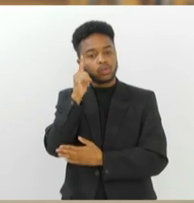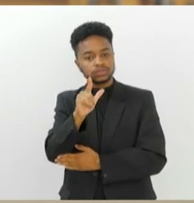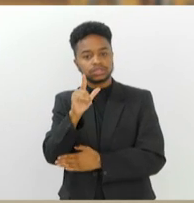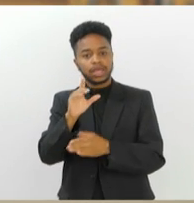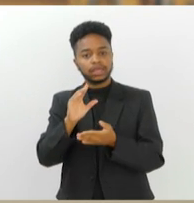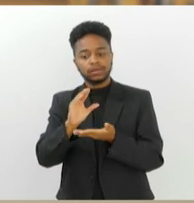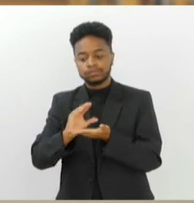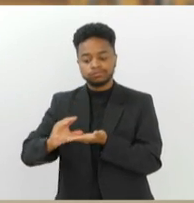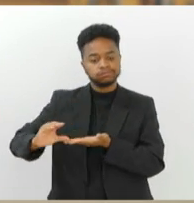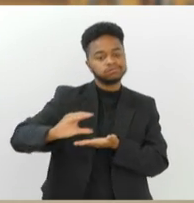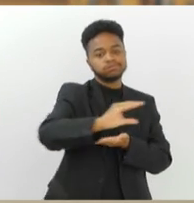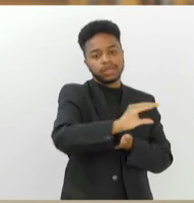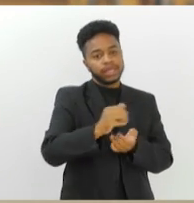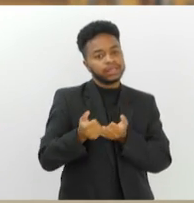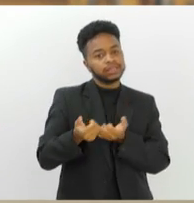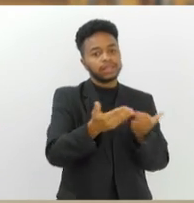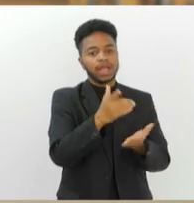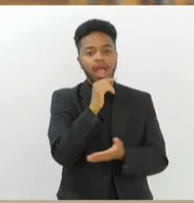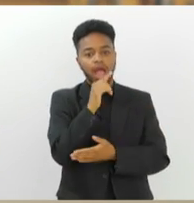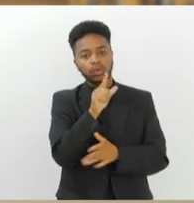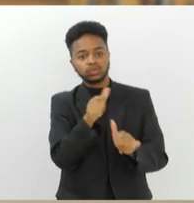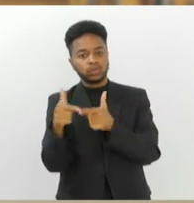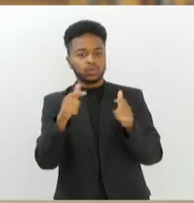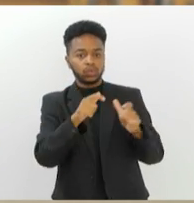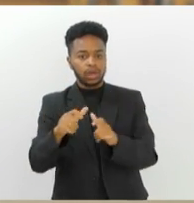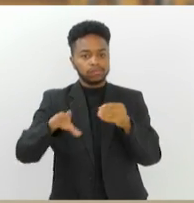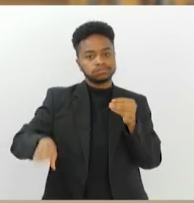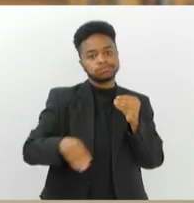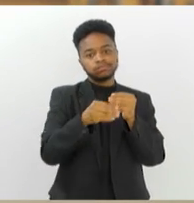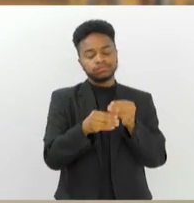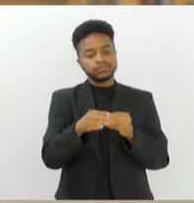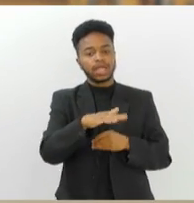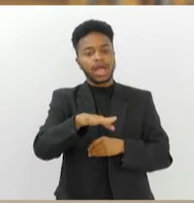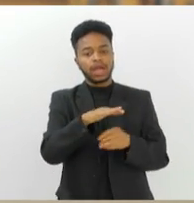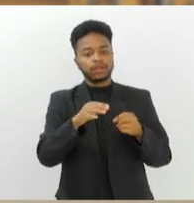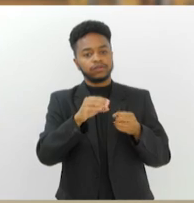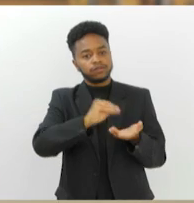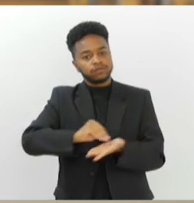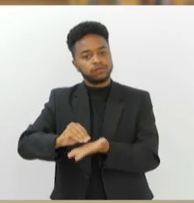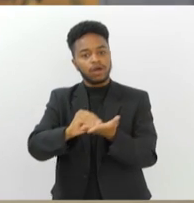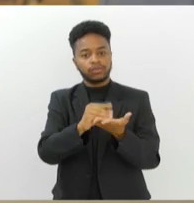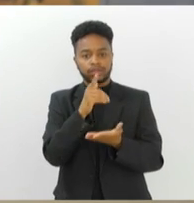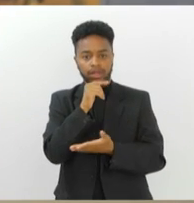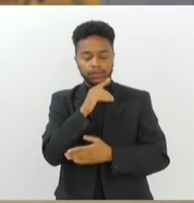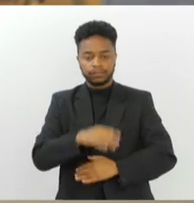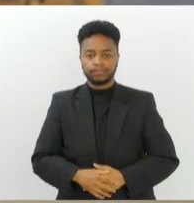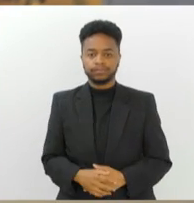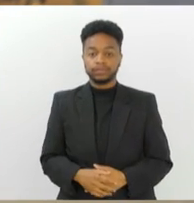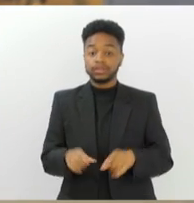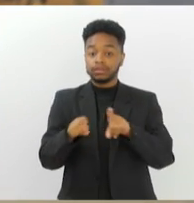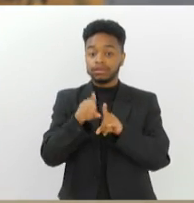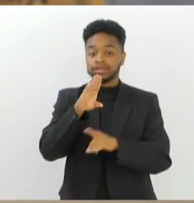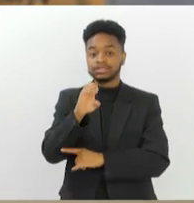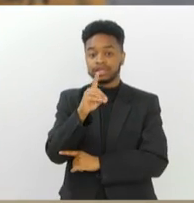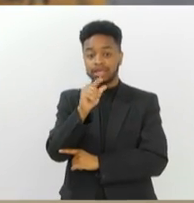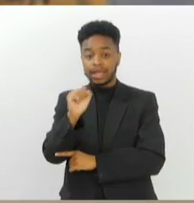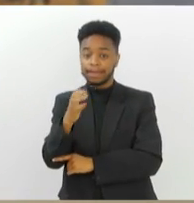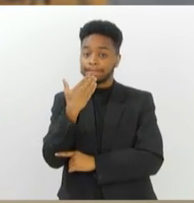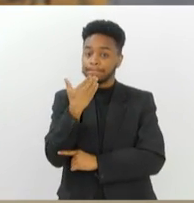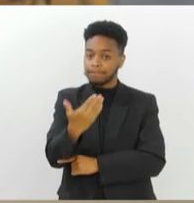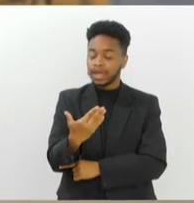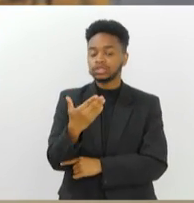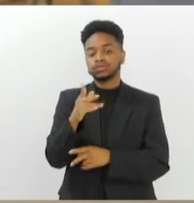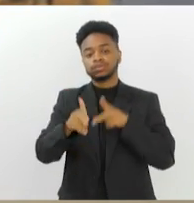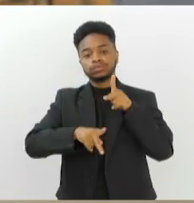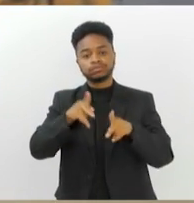a água dos outros mananciais para chegarem nessas áreas afetadas pela escassez do sistema CARI. A CEDAI reforça o pedido de que a